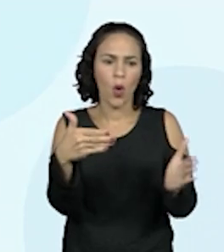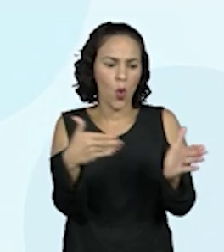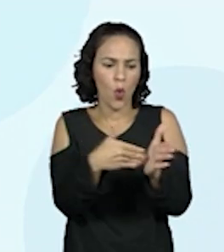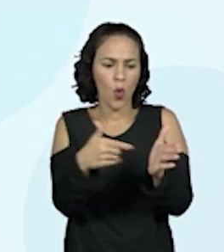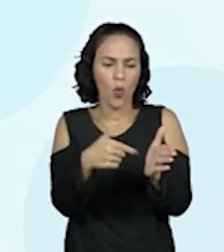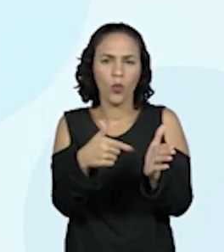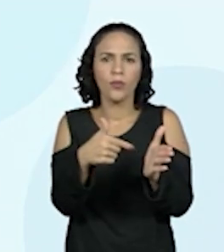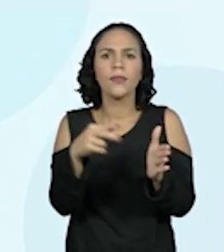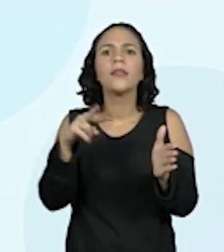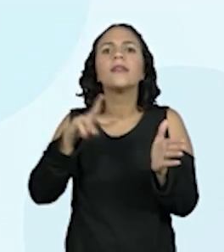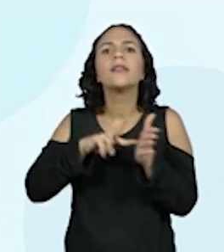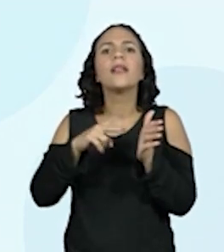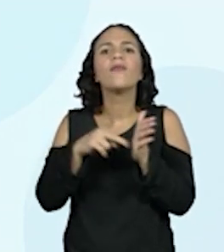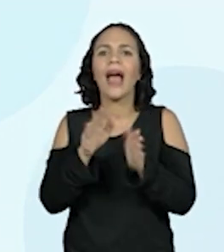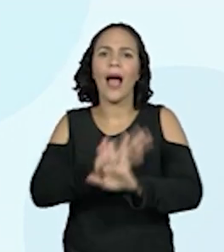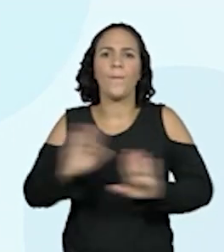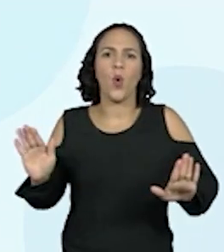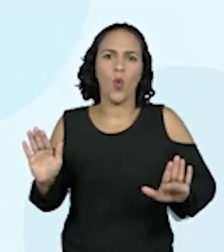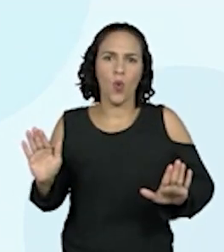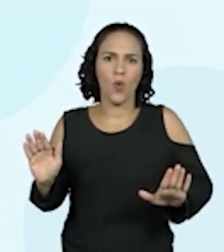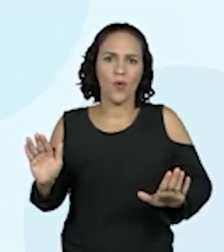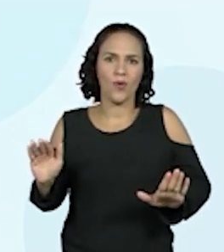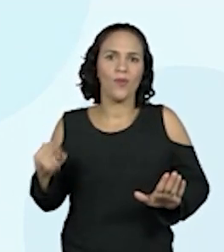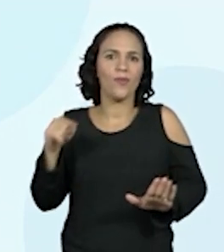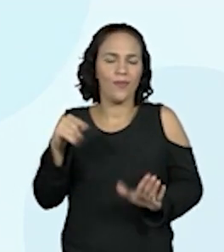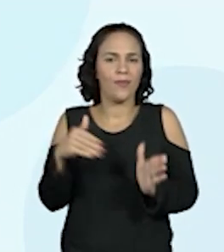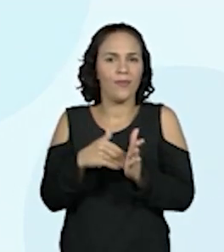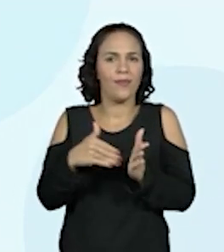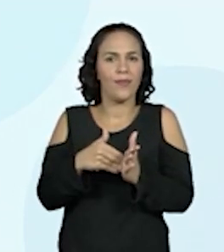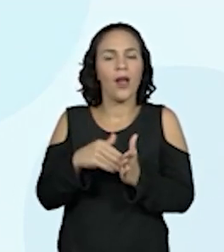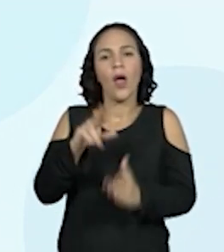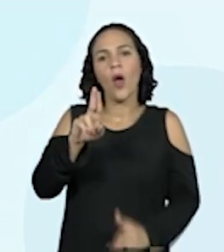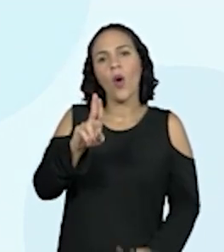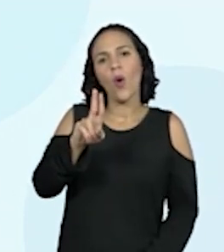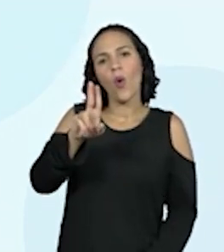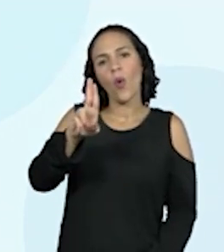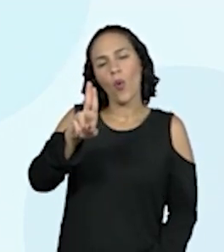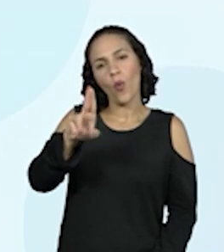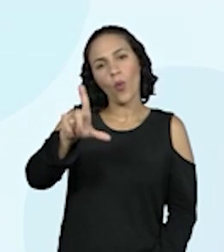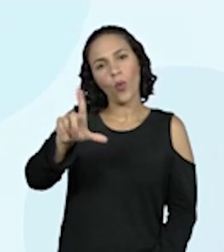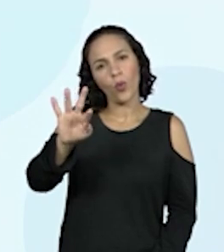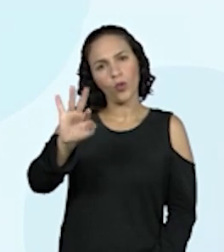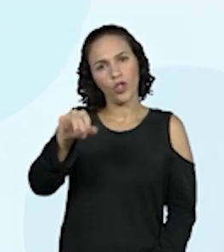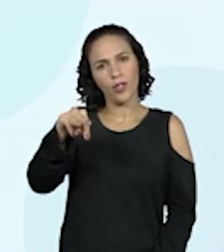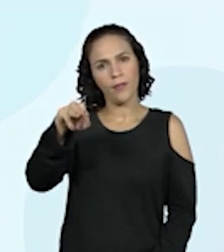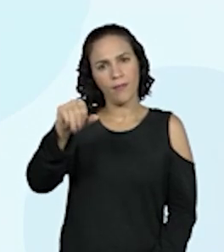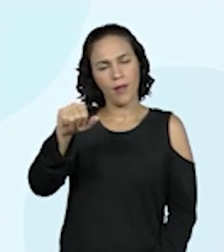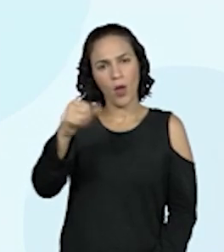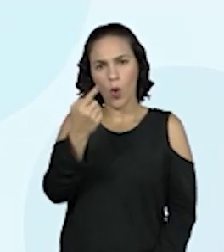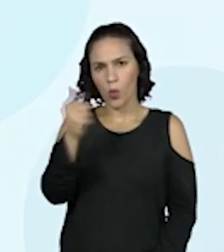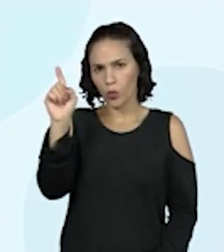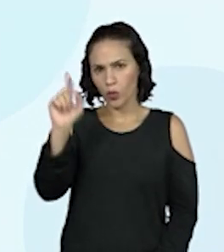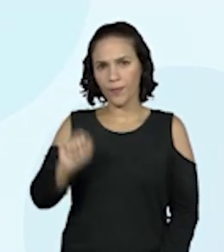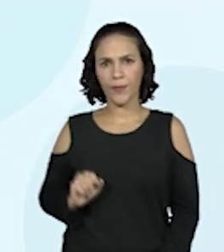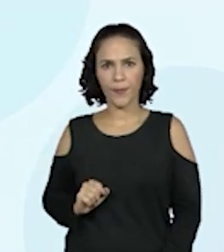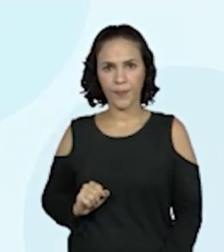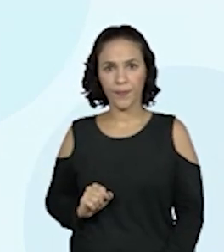somando? Não. Não, a última semana. Na última semana, o movimento